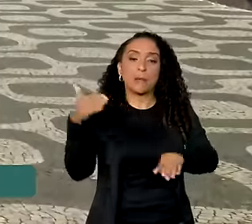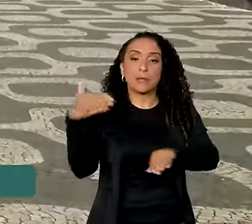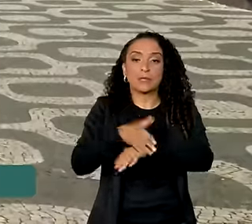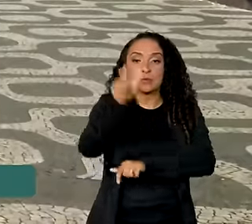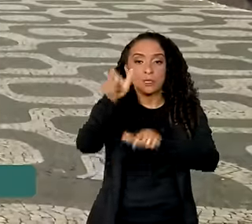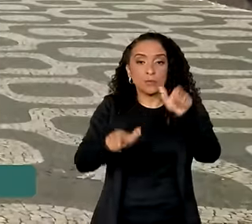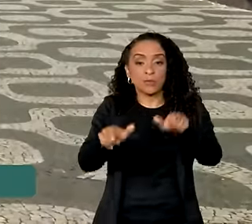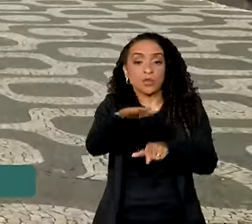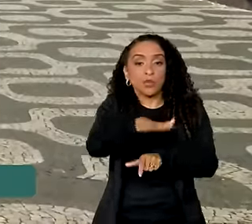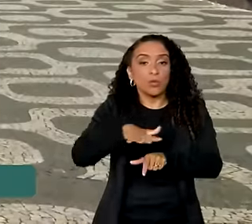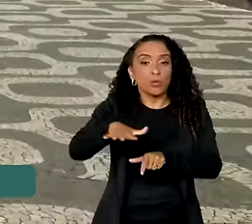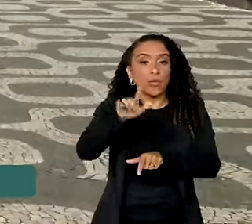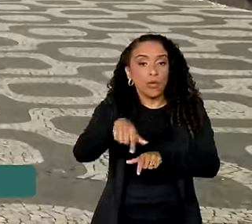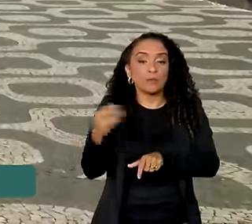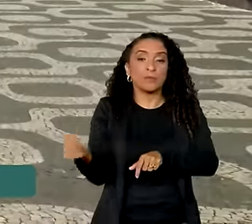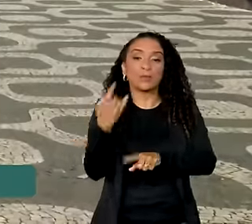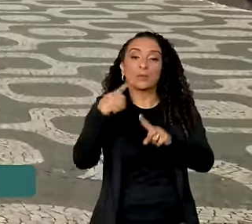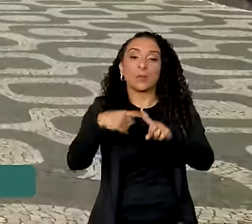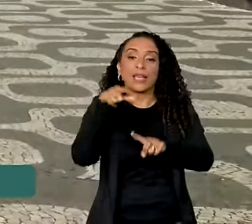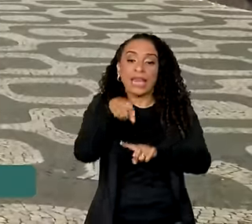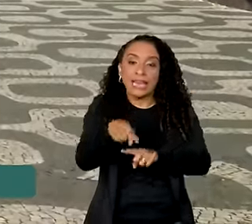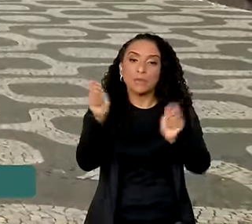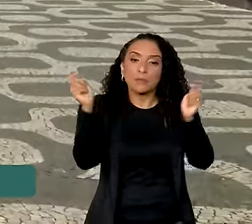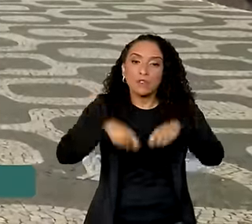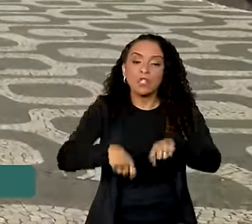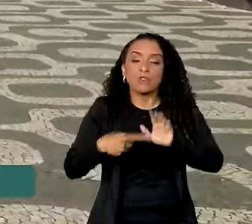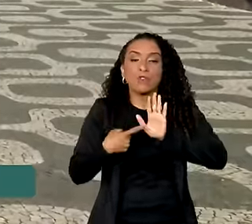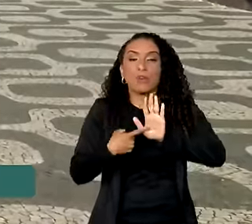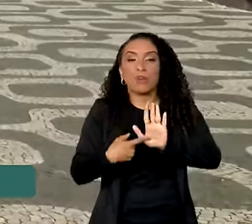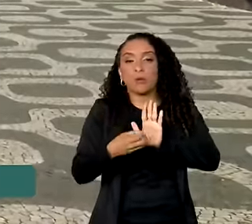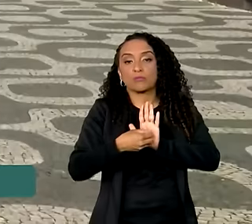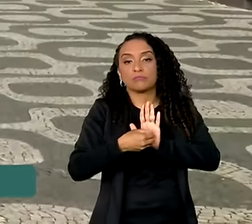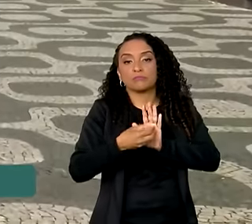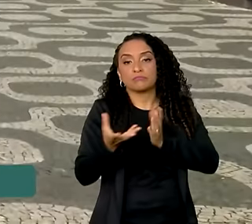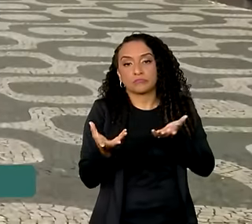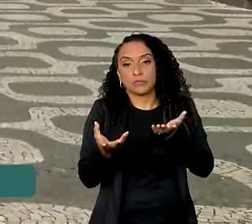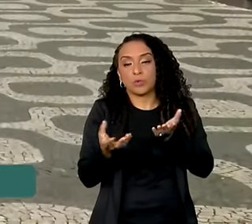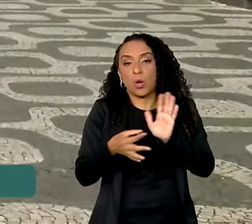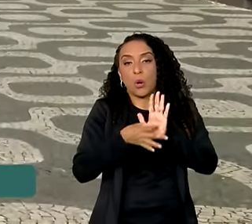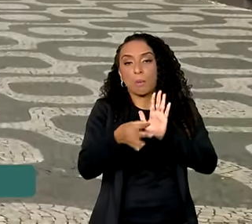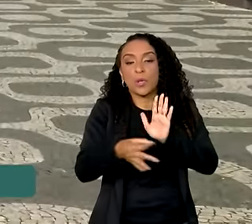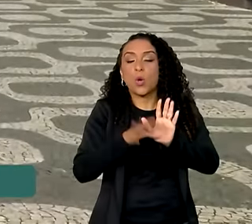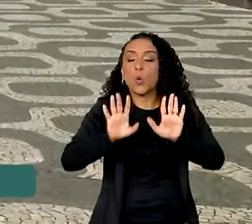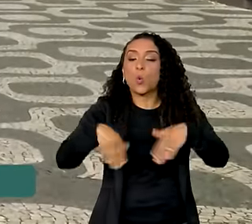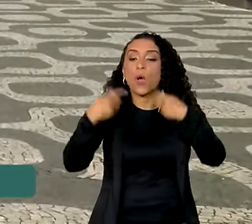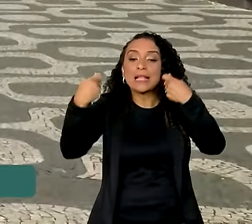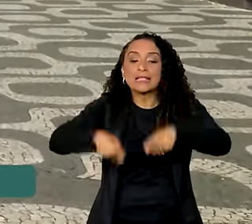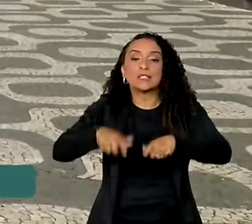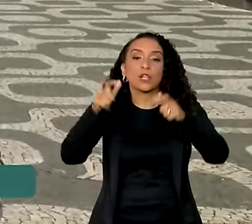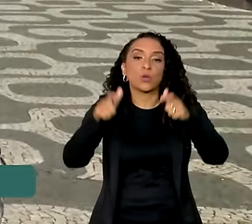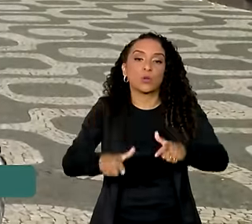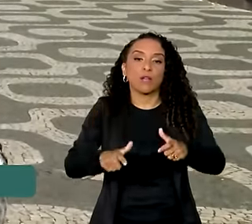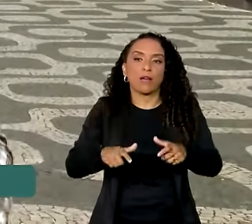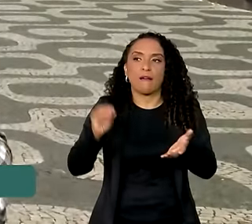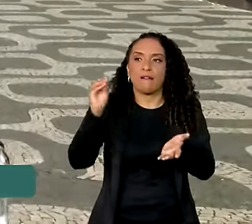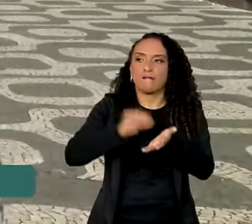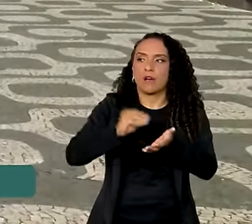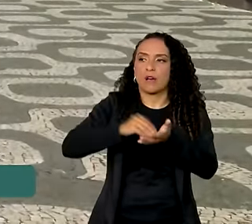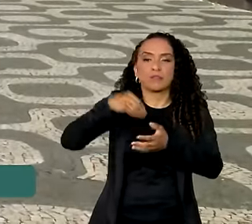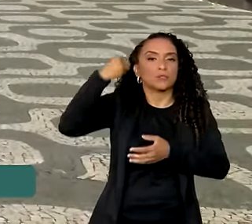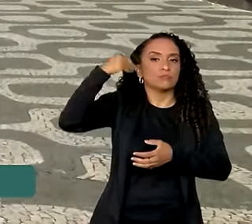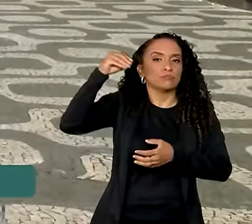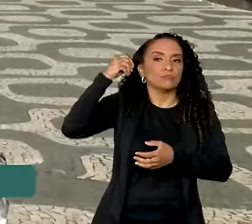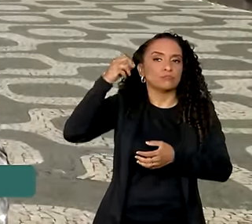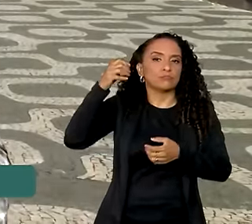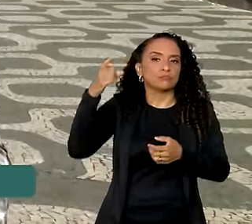pessoas no território é importante porque ali elas podem indicar, por exemplo, quais são as necessidades do local. A falta de sirenes e pontos de